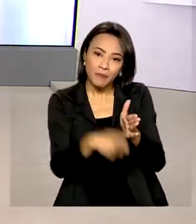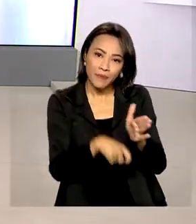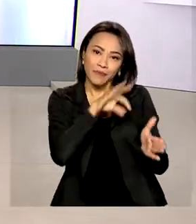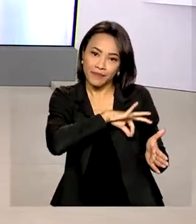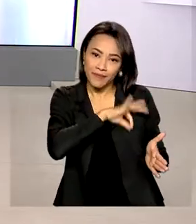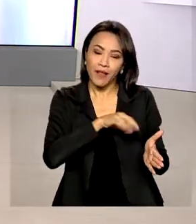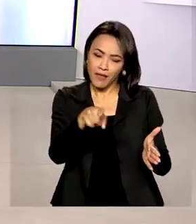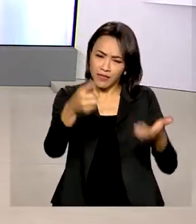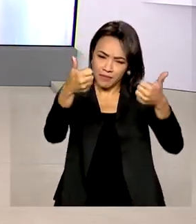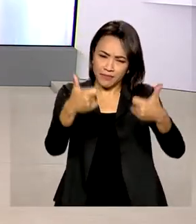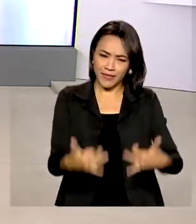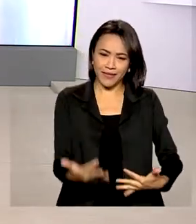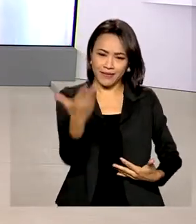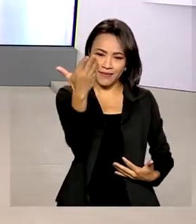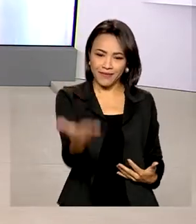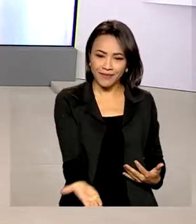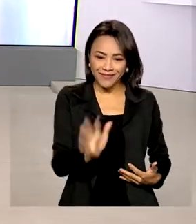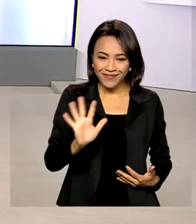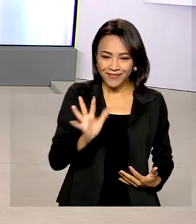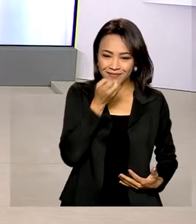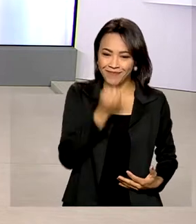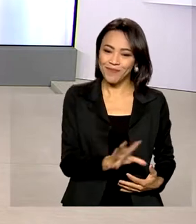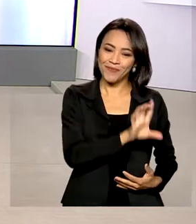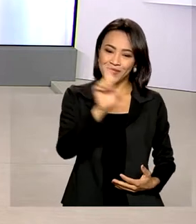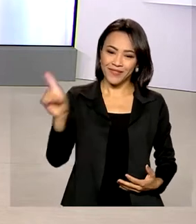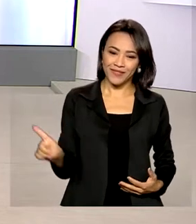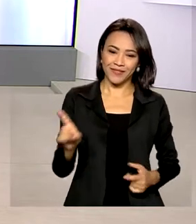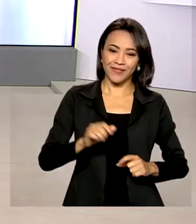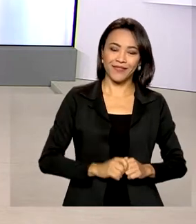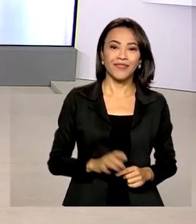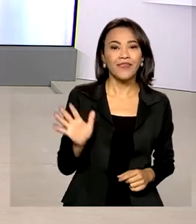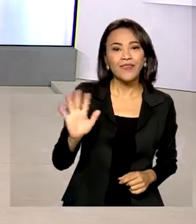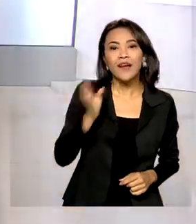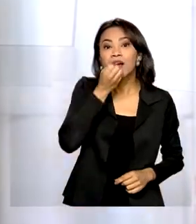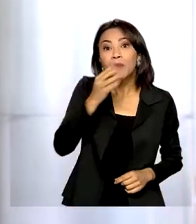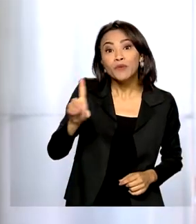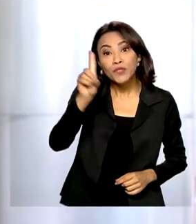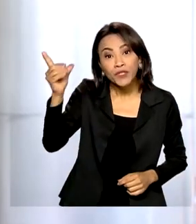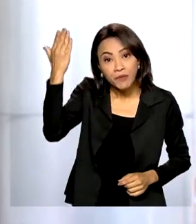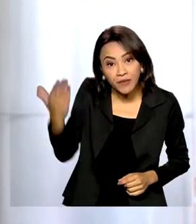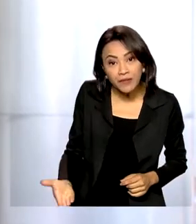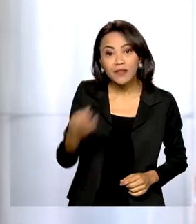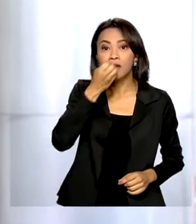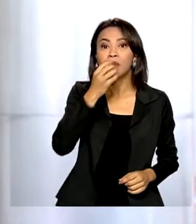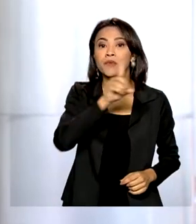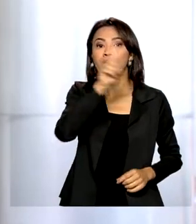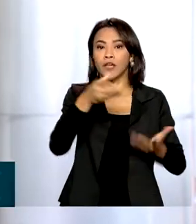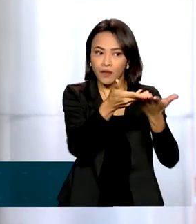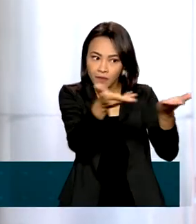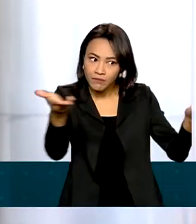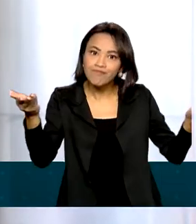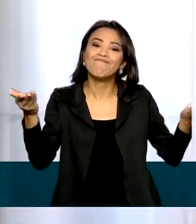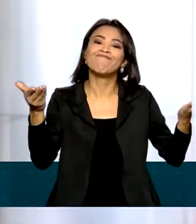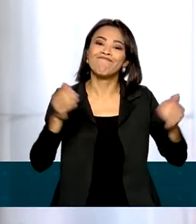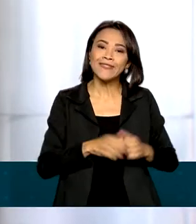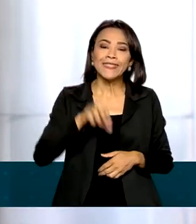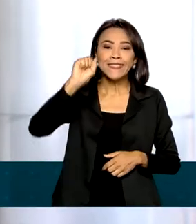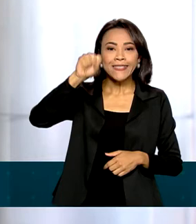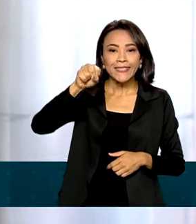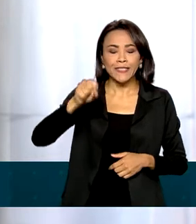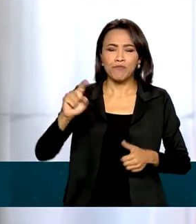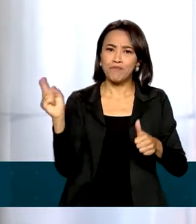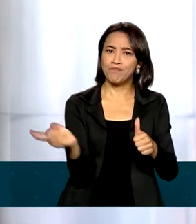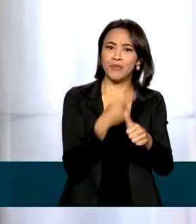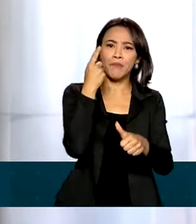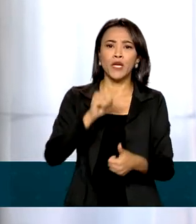traz ao vivo os detalhes pra gente. Oi Glauco, bom dia. Oi Renata, bom dia pra você, bom dia a todos. Isso mesmo, a consulta, o